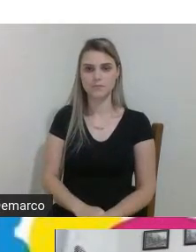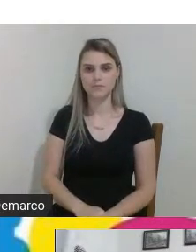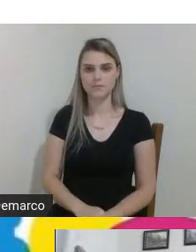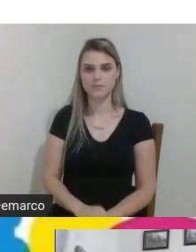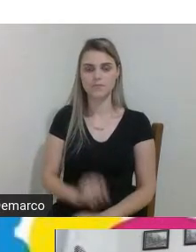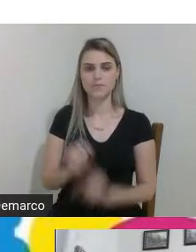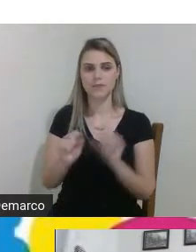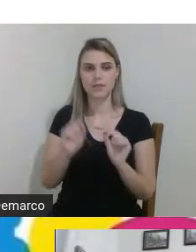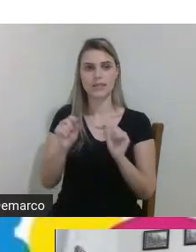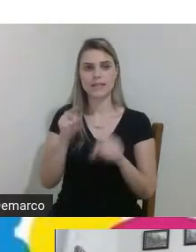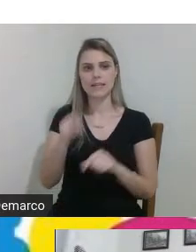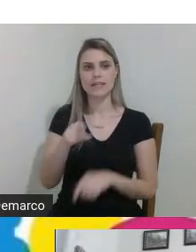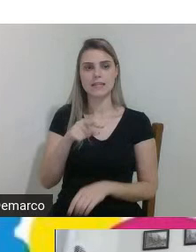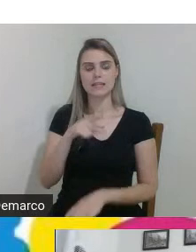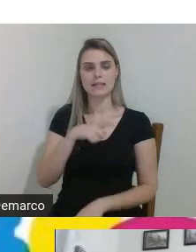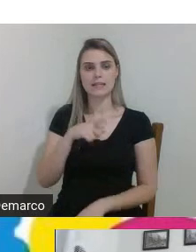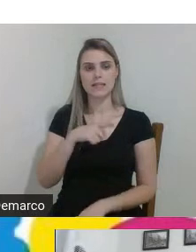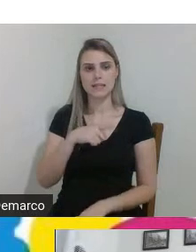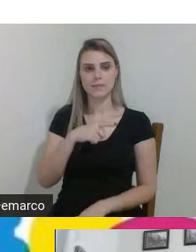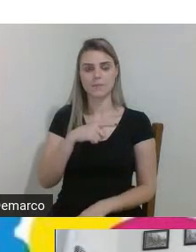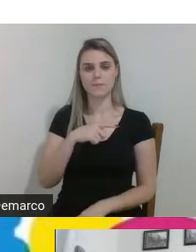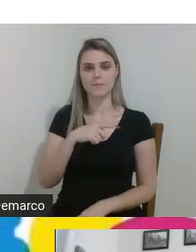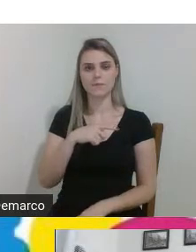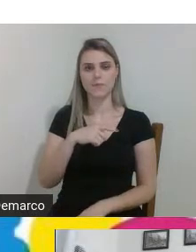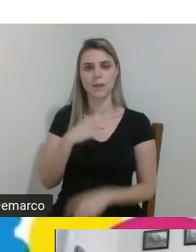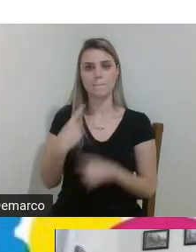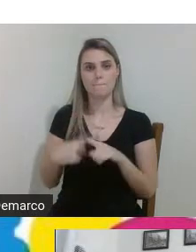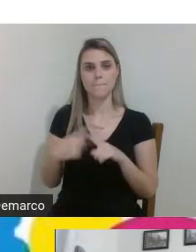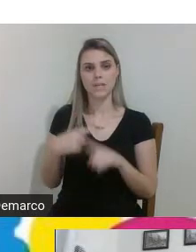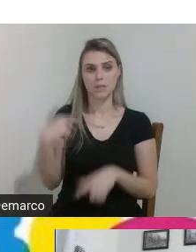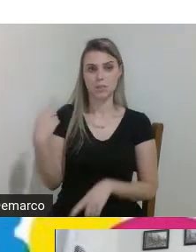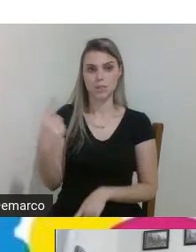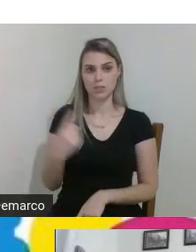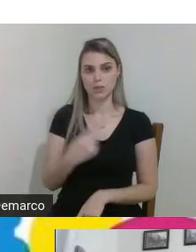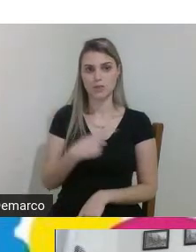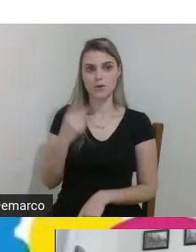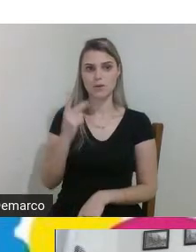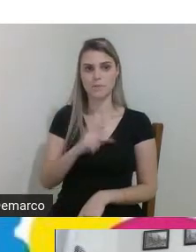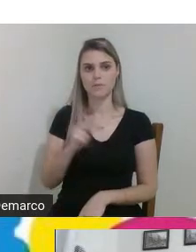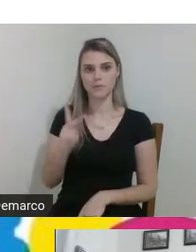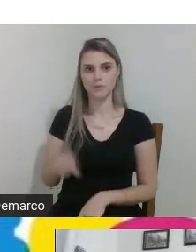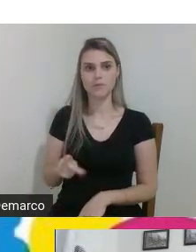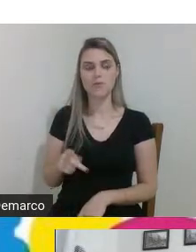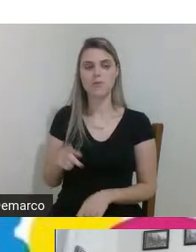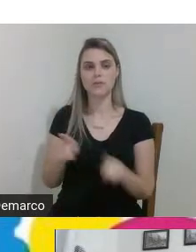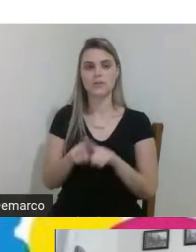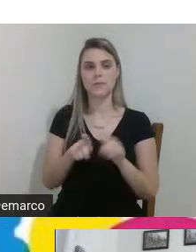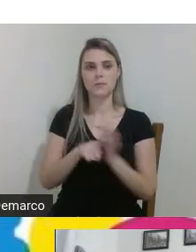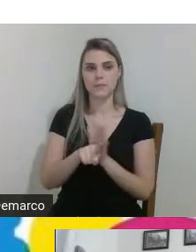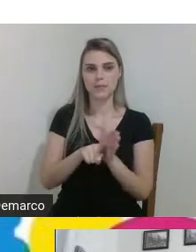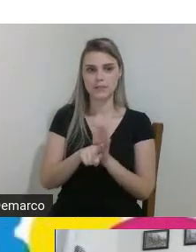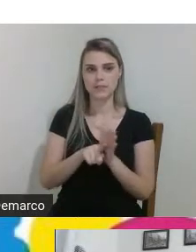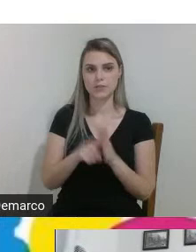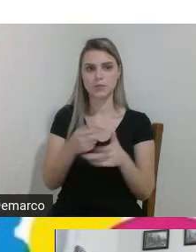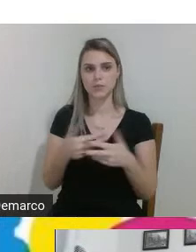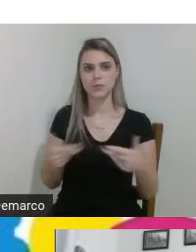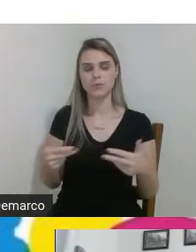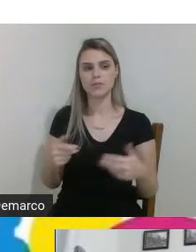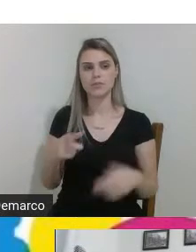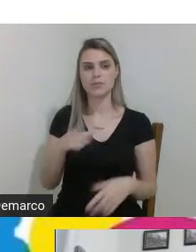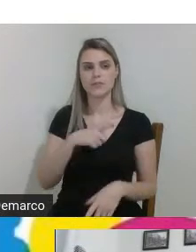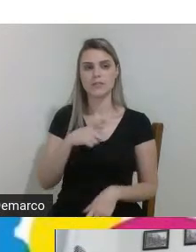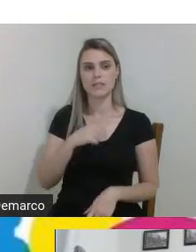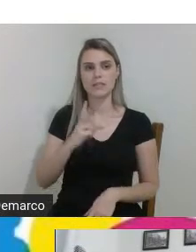esse tem na nossa porque nós enquanto professores enquanto pesquisadores a gente está sempre